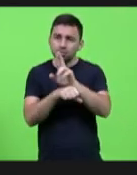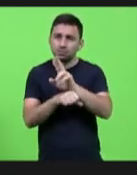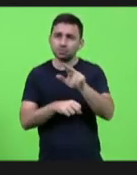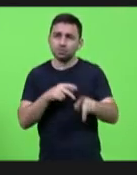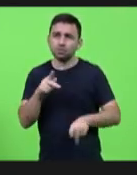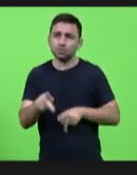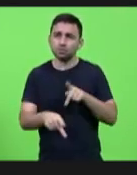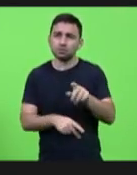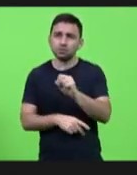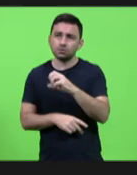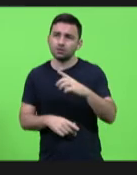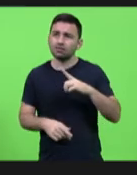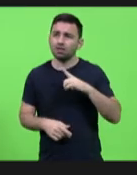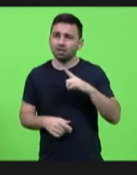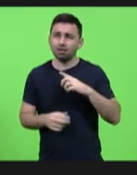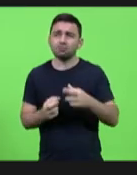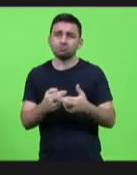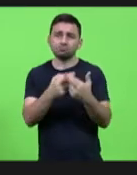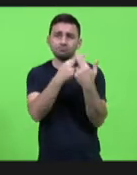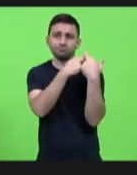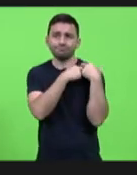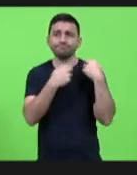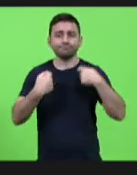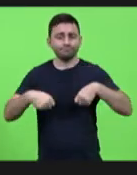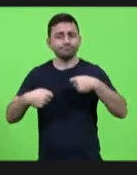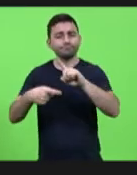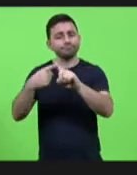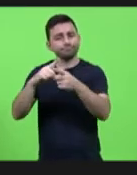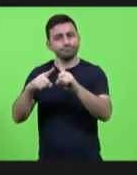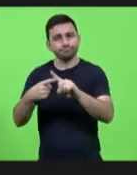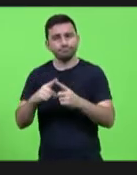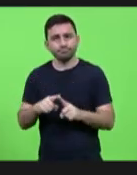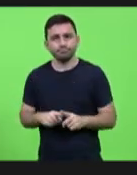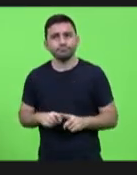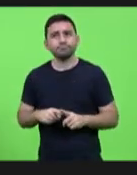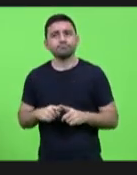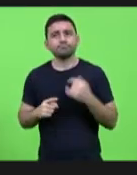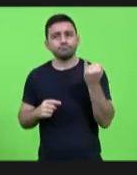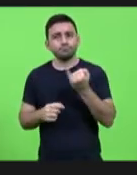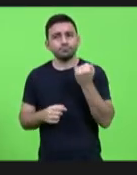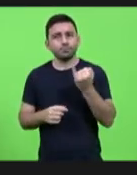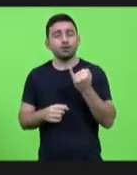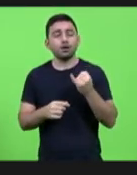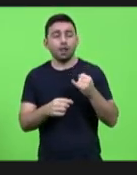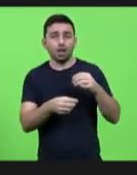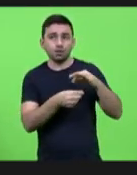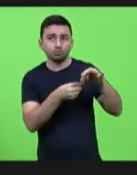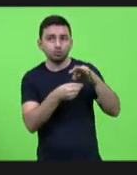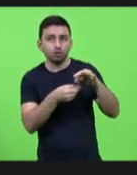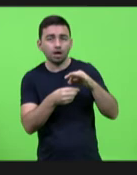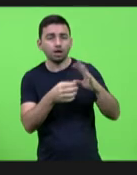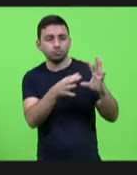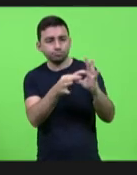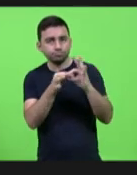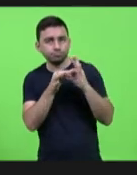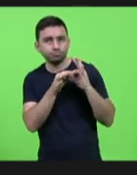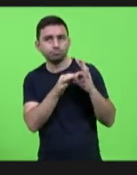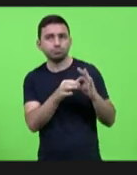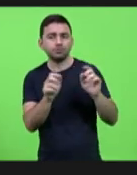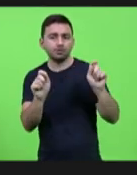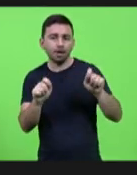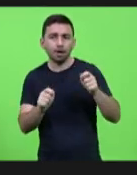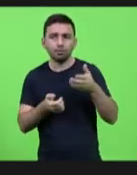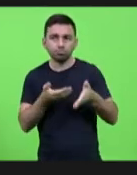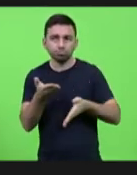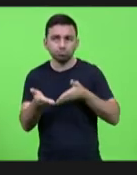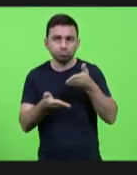catarinense, tem o dever de mediar e ser interlocutora juntas às entidades ligadas à assistência social em questões que promovam o bem